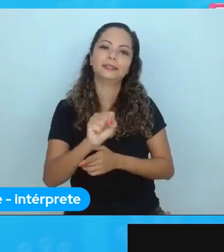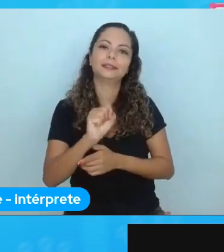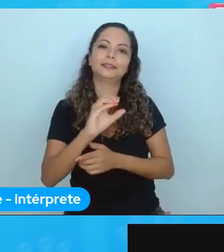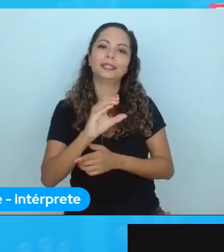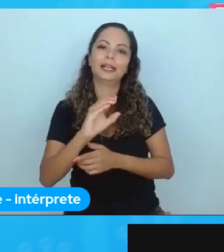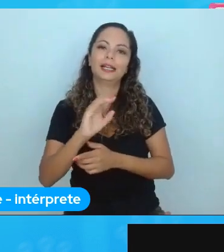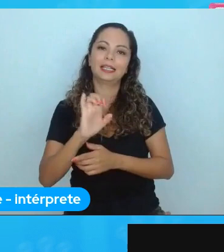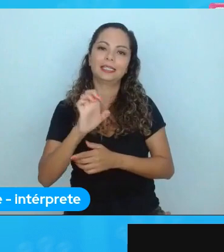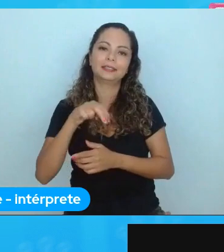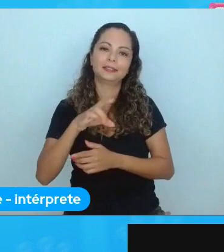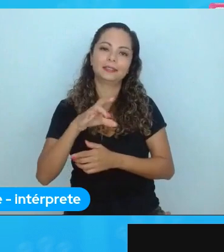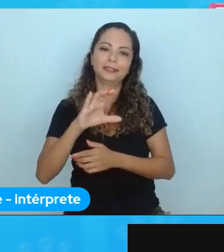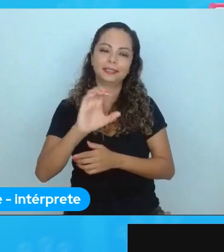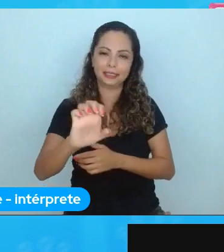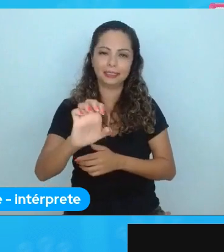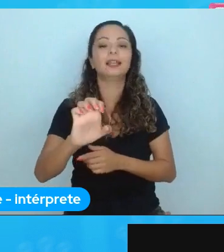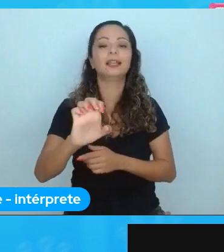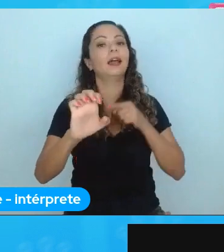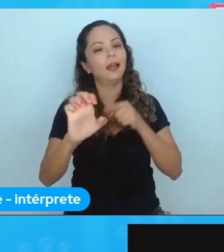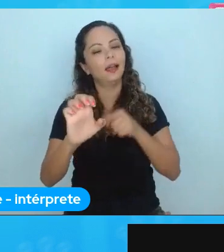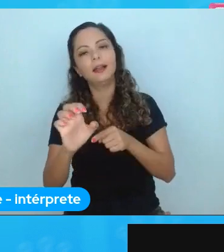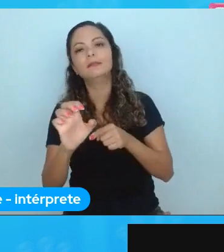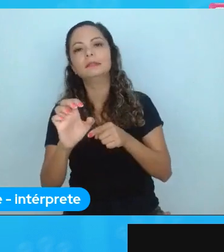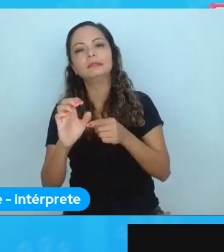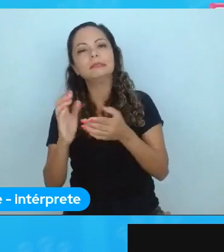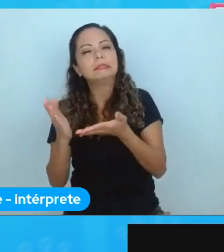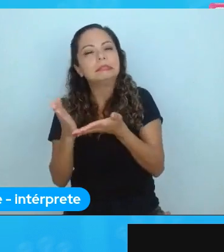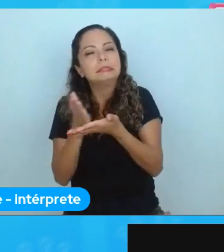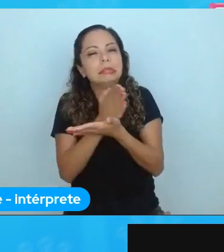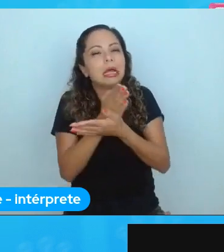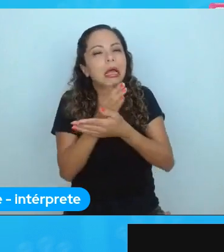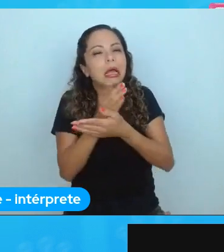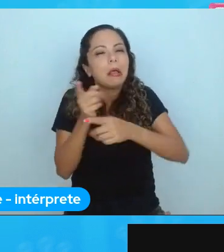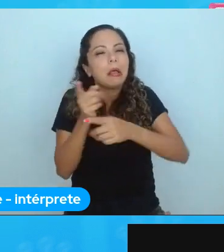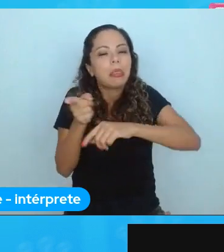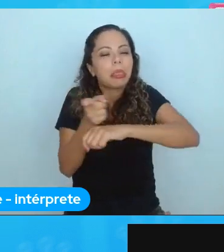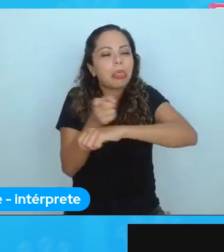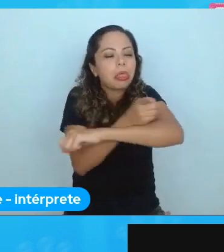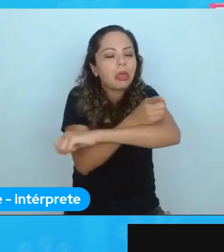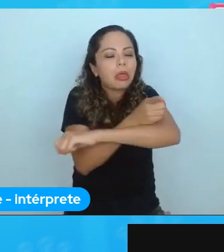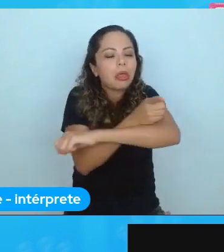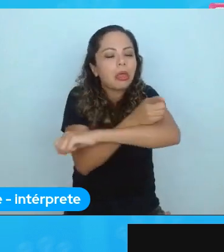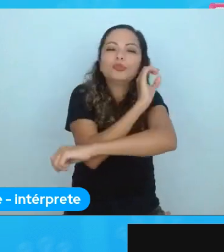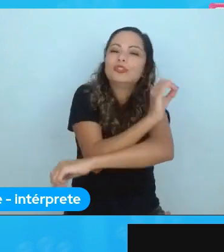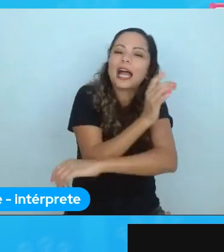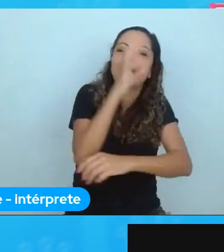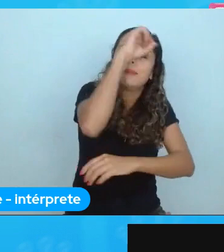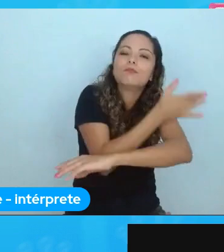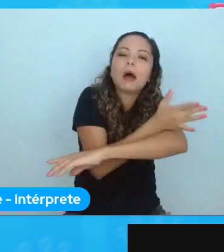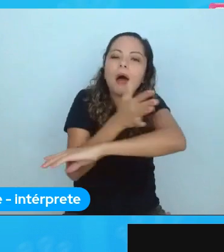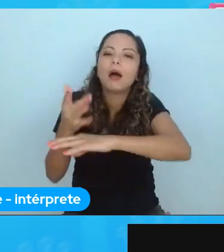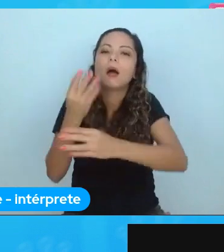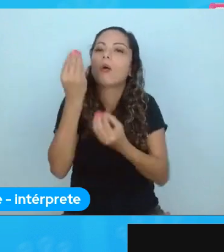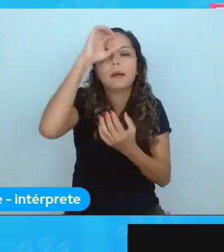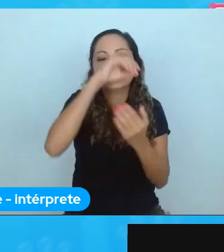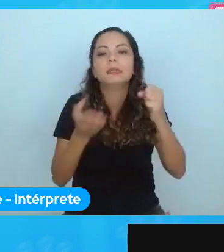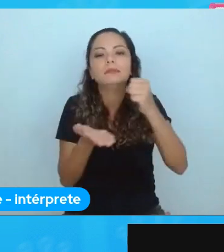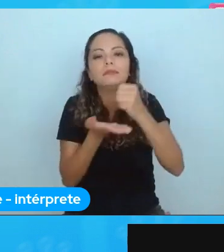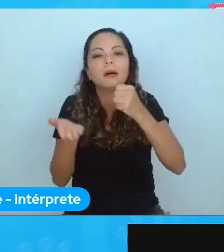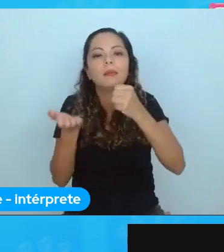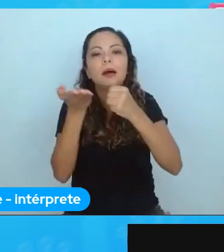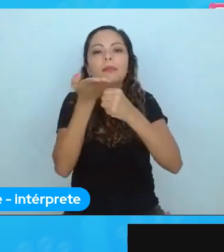acho que aquele ali, ele contempla bem toda essa parte que dá para fazer nesse início de de TCC.